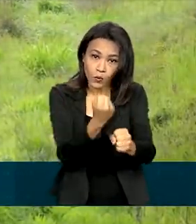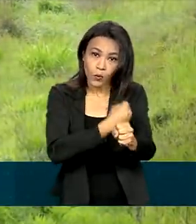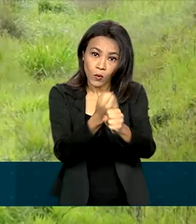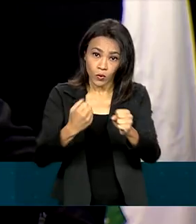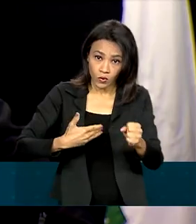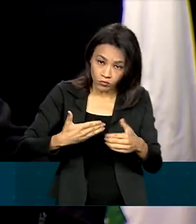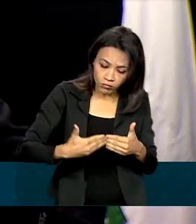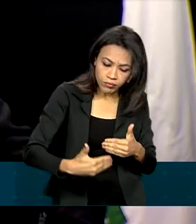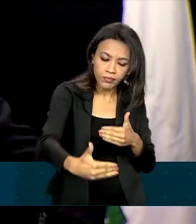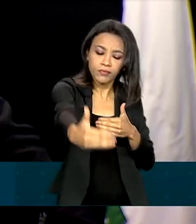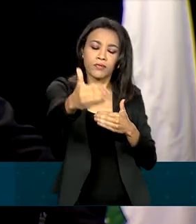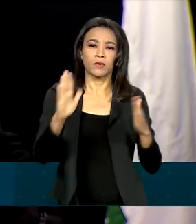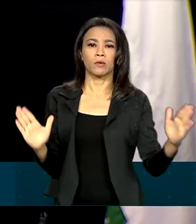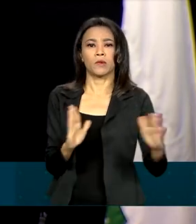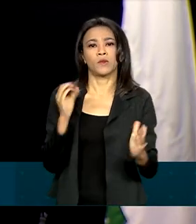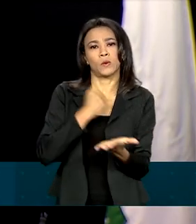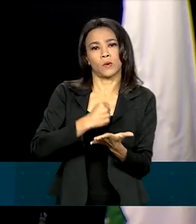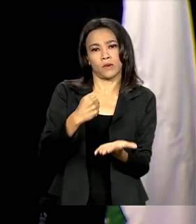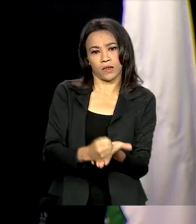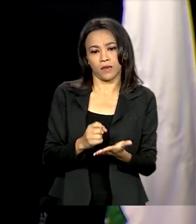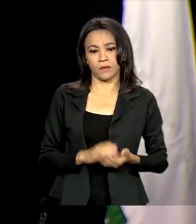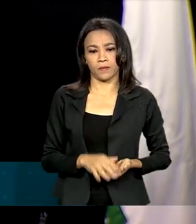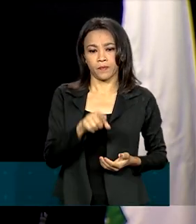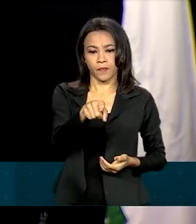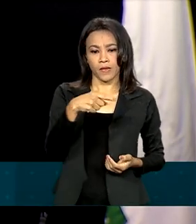contratos. No